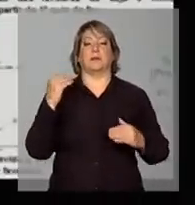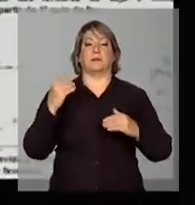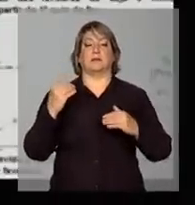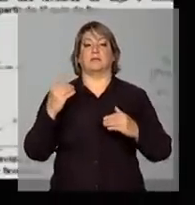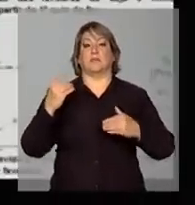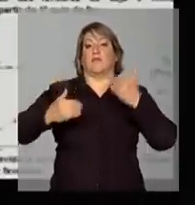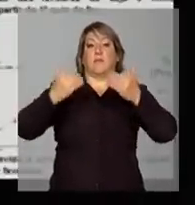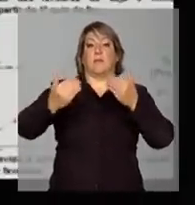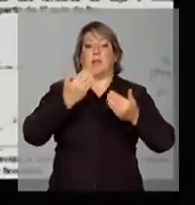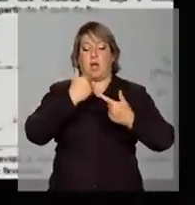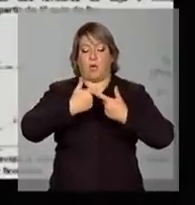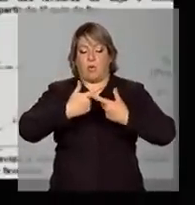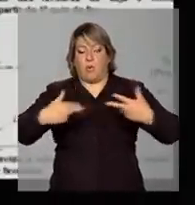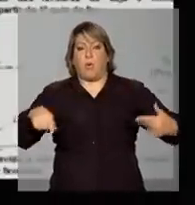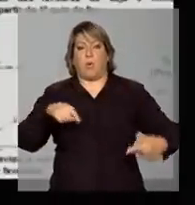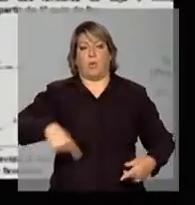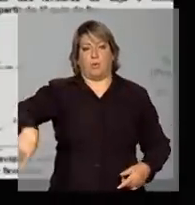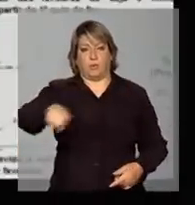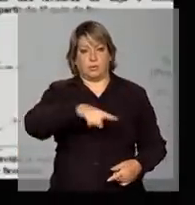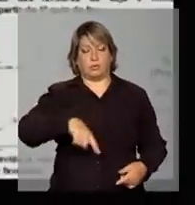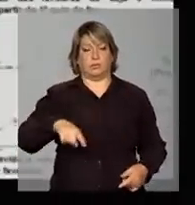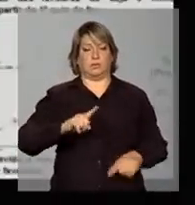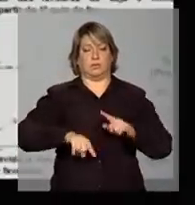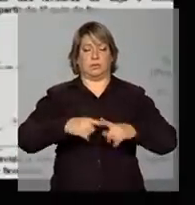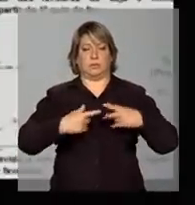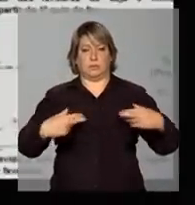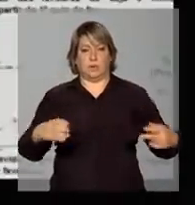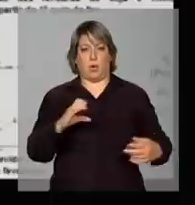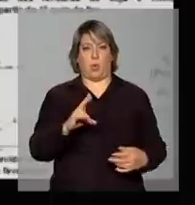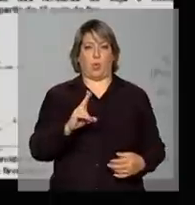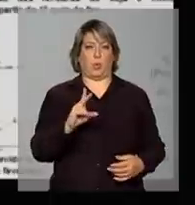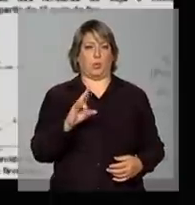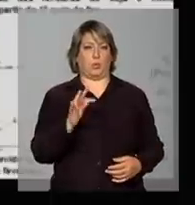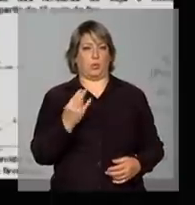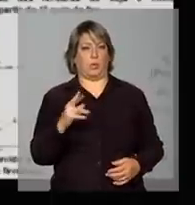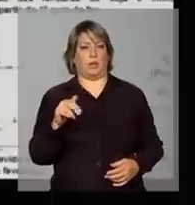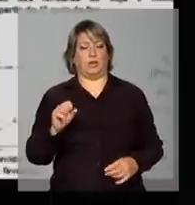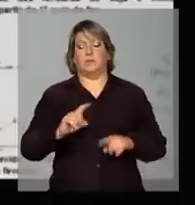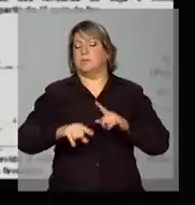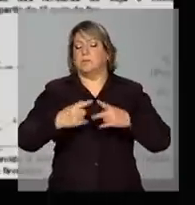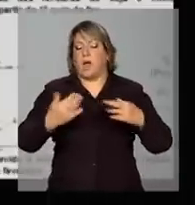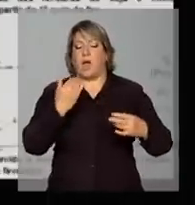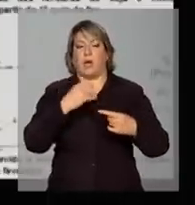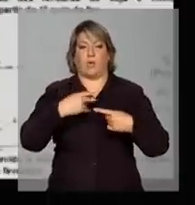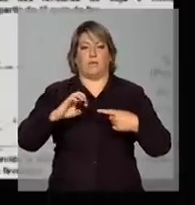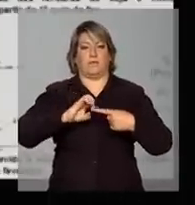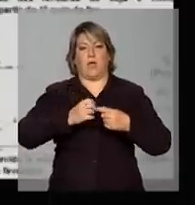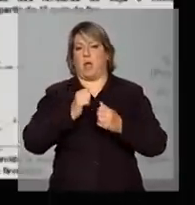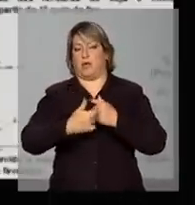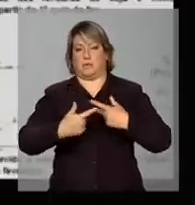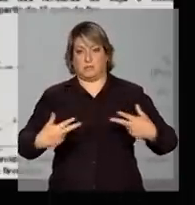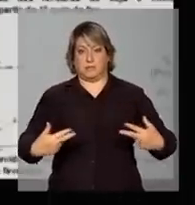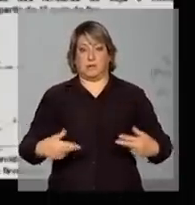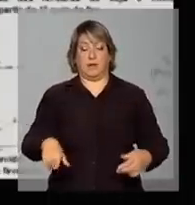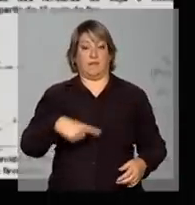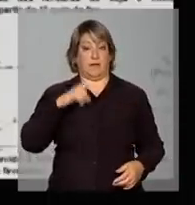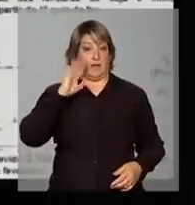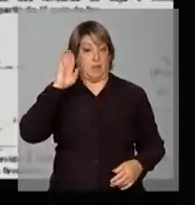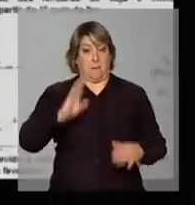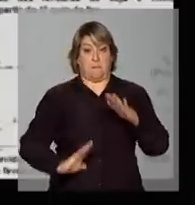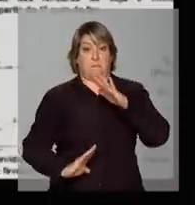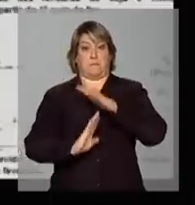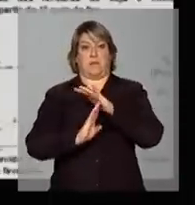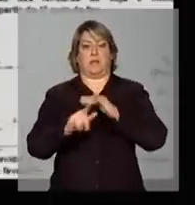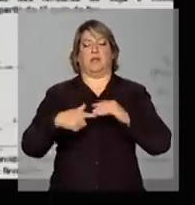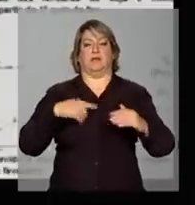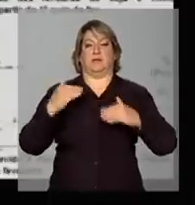culturas, a gente percebe aqui, reforçando o que o Neiri colocou, um bom desenvolvimento, vejam onde está o pico aqui do